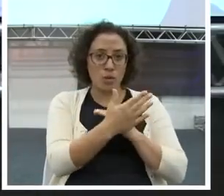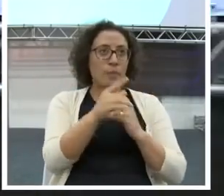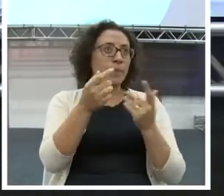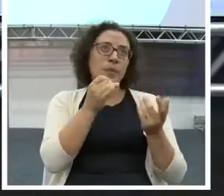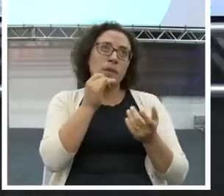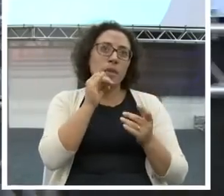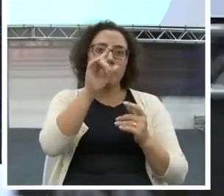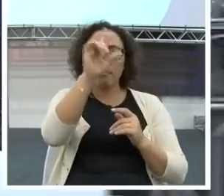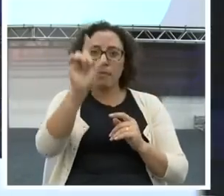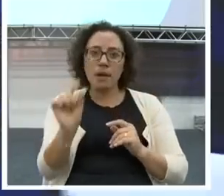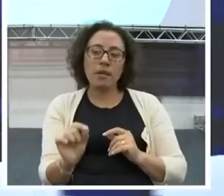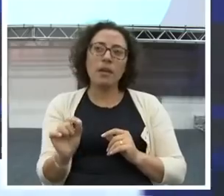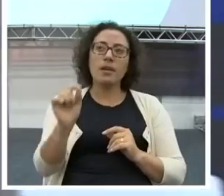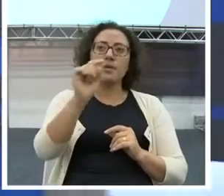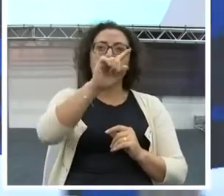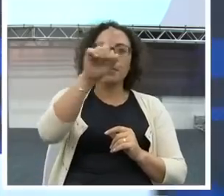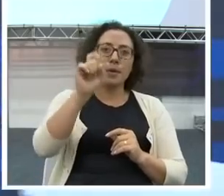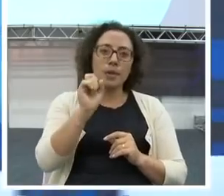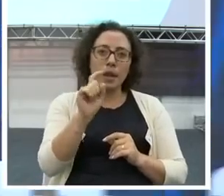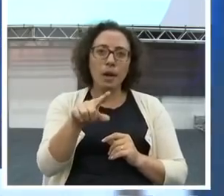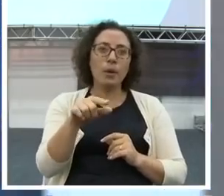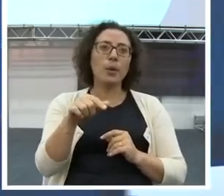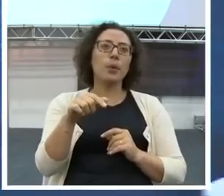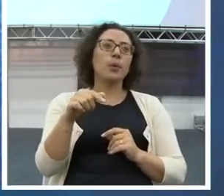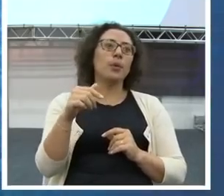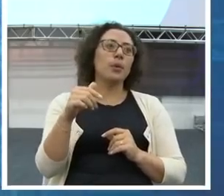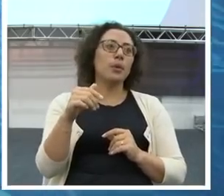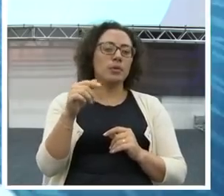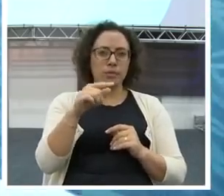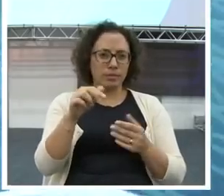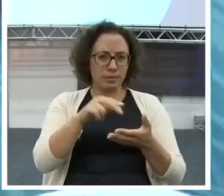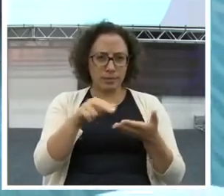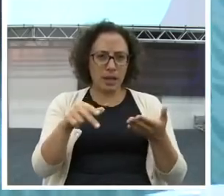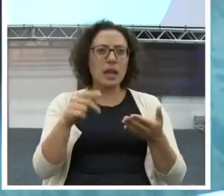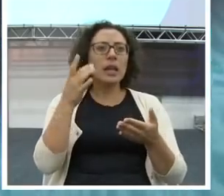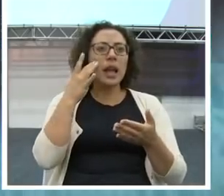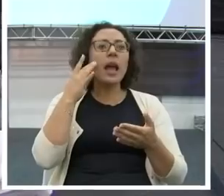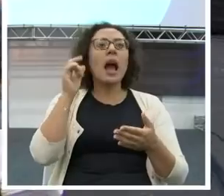Bradesco, Banco Brasil, esses bancos, só prejudica a gente com as taxas?